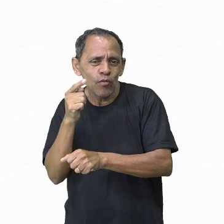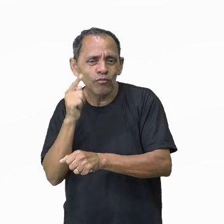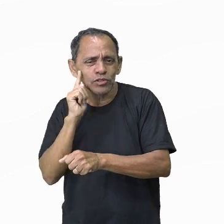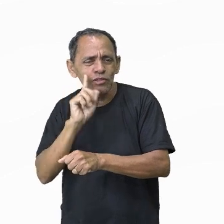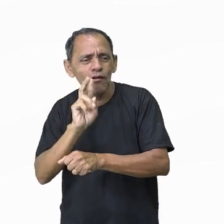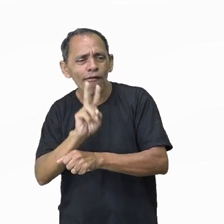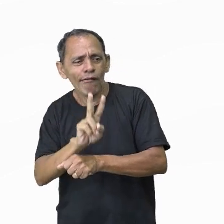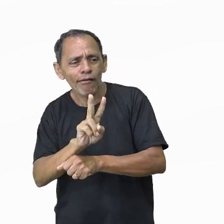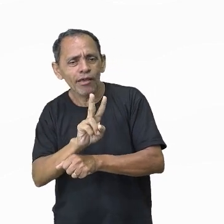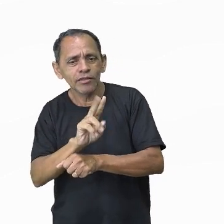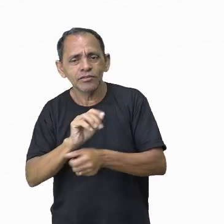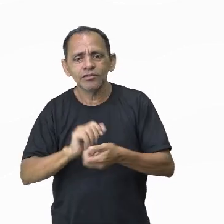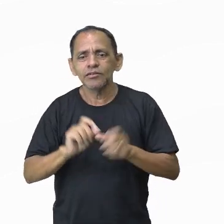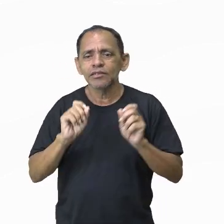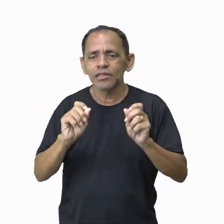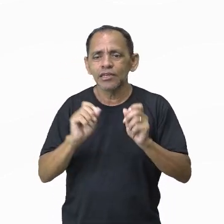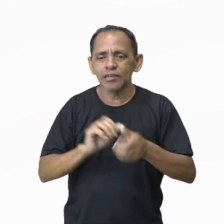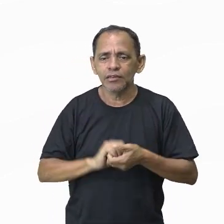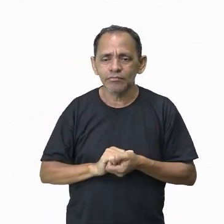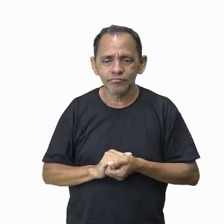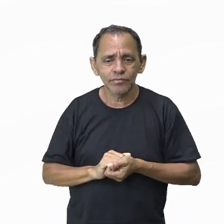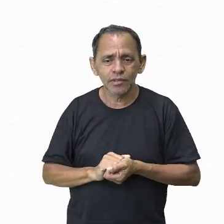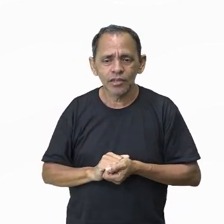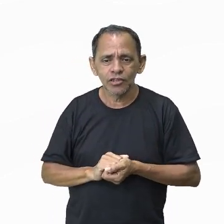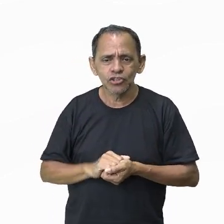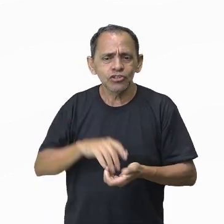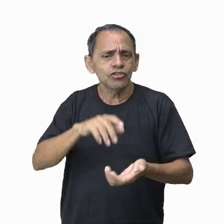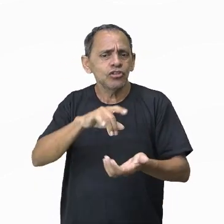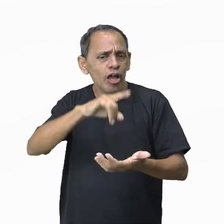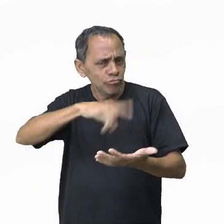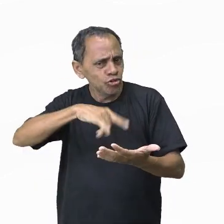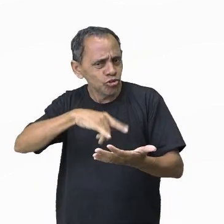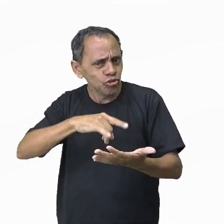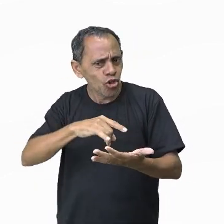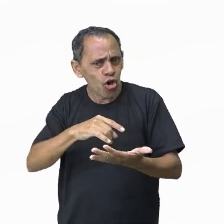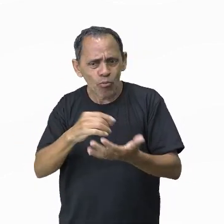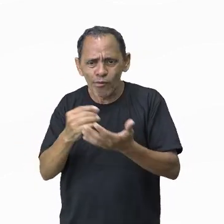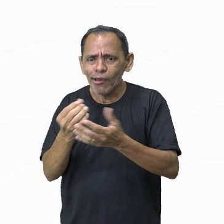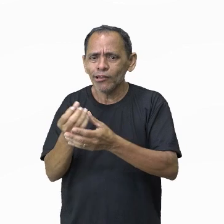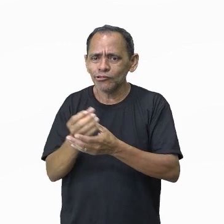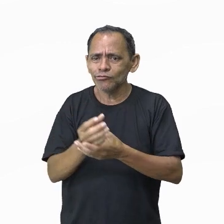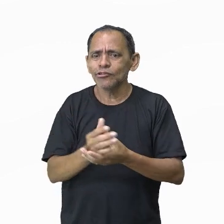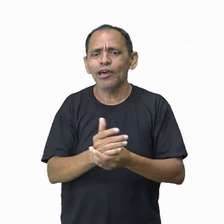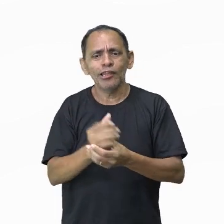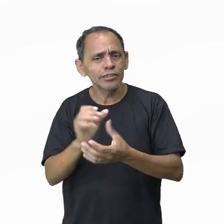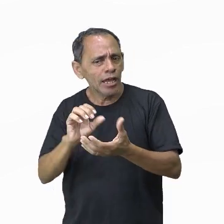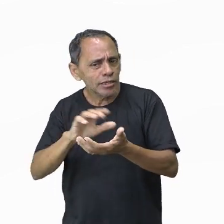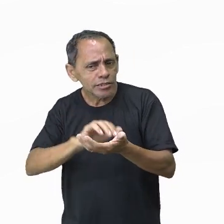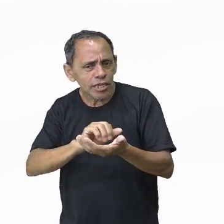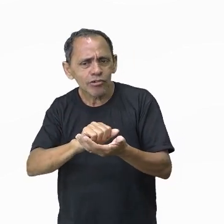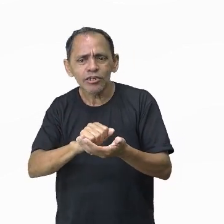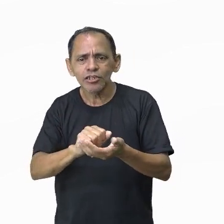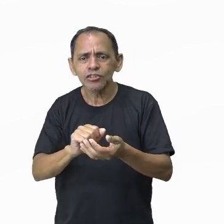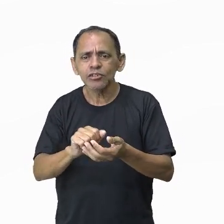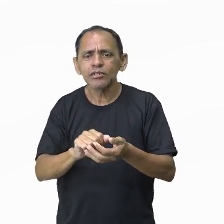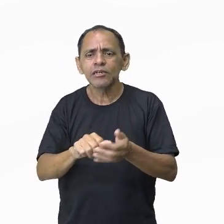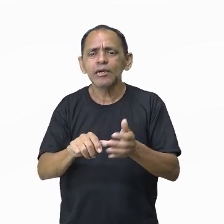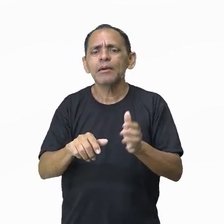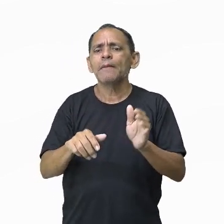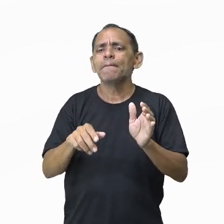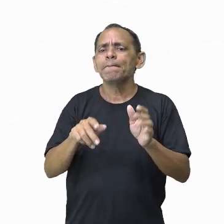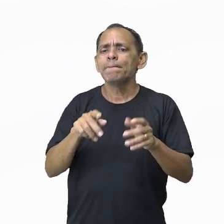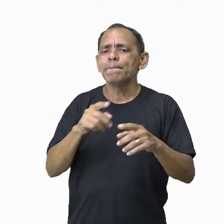enxergaram o que eu estou vendo, ela está com uma identidade na mão. E aí, a gente pode se perguntar, para que serve essa identidade?